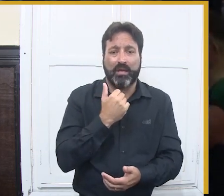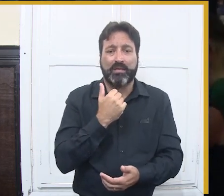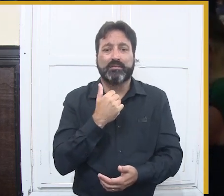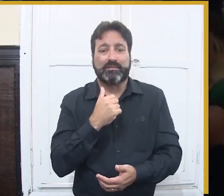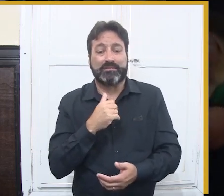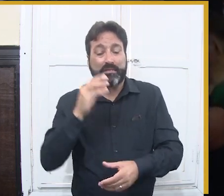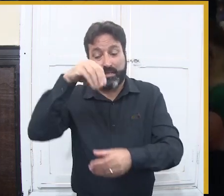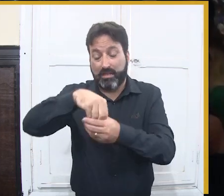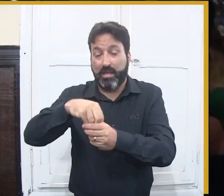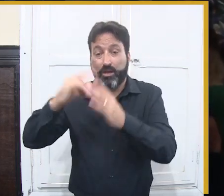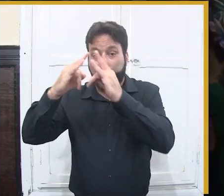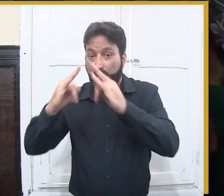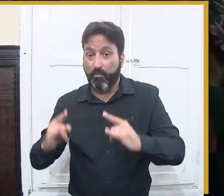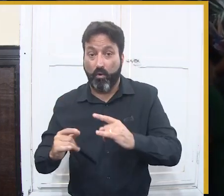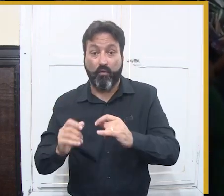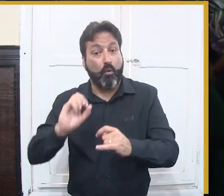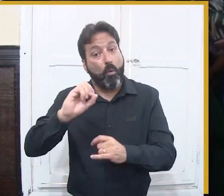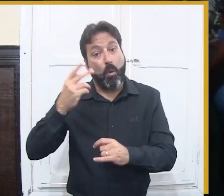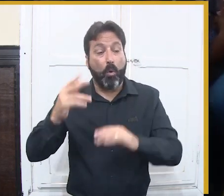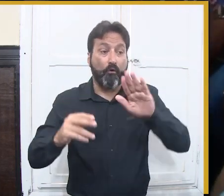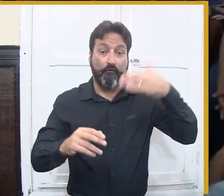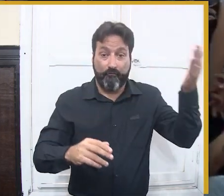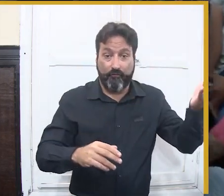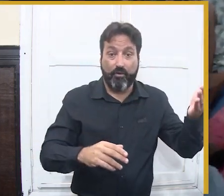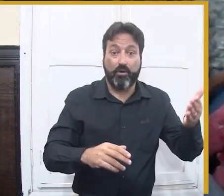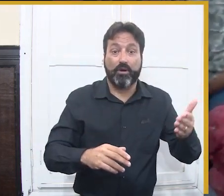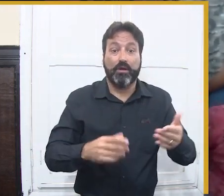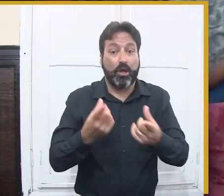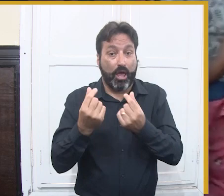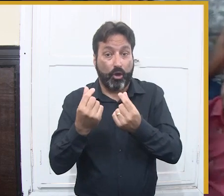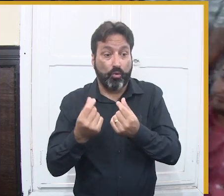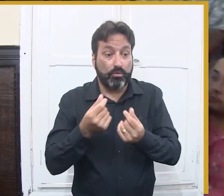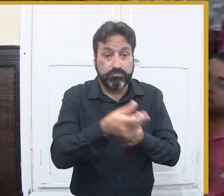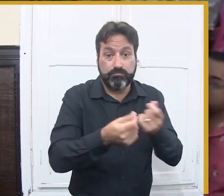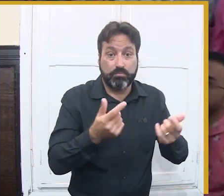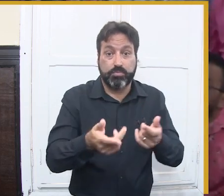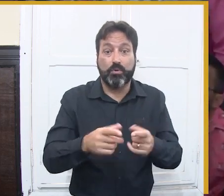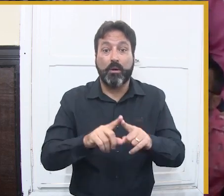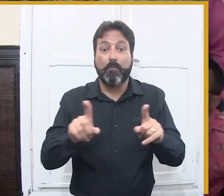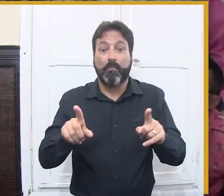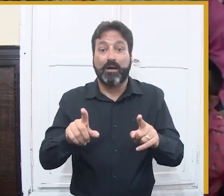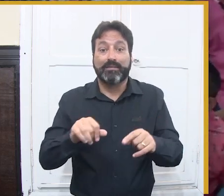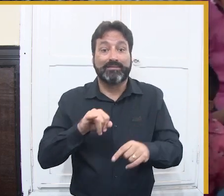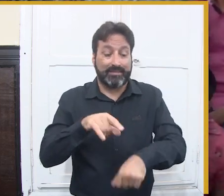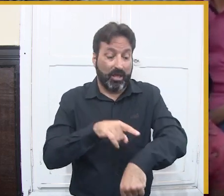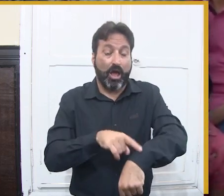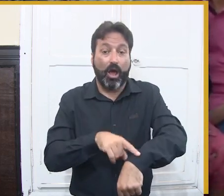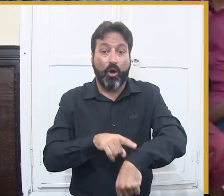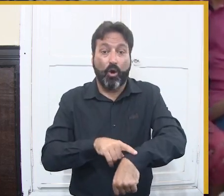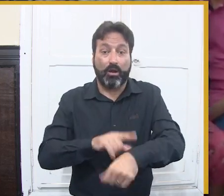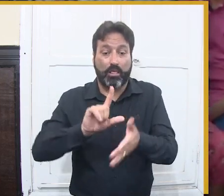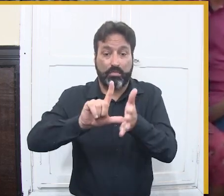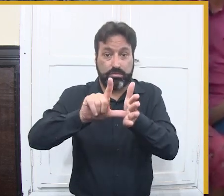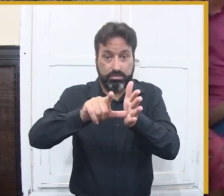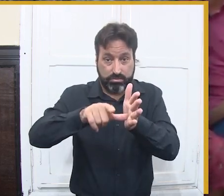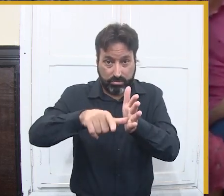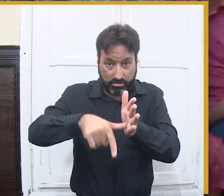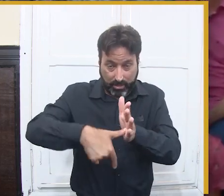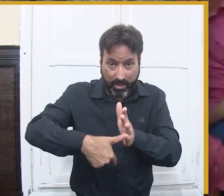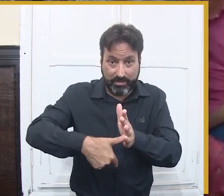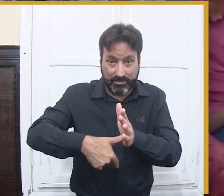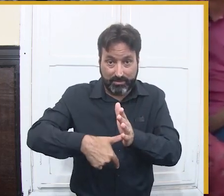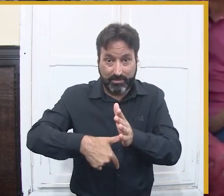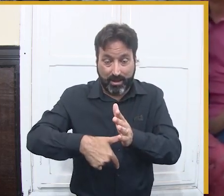Diversas pessoas vêm de fora, pagam um ticket médio-alto, se hospedam nos nossos hotéis, vão para os nossos